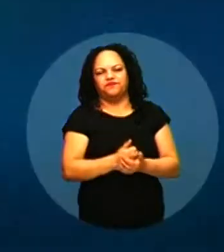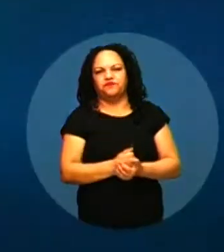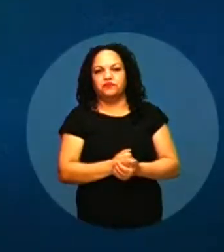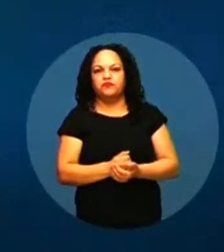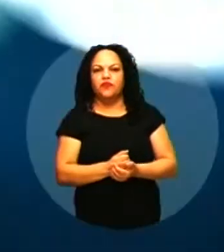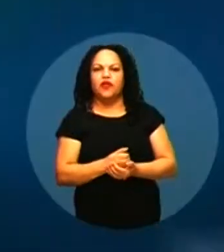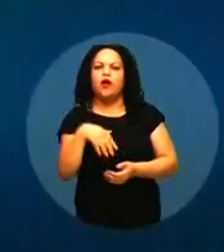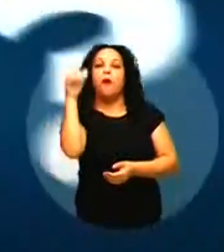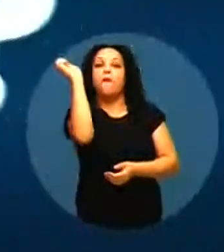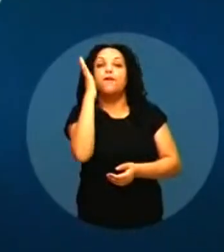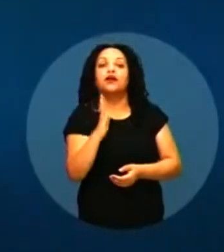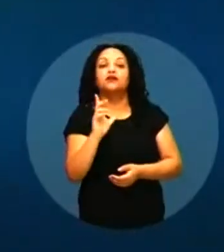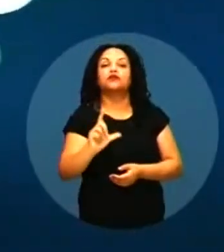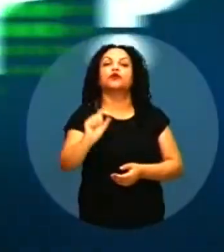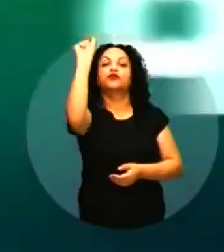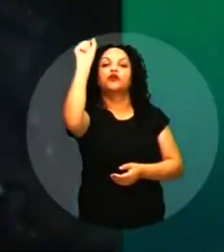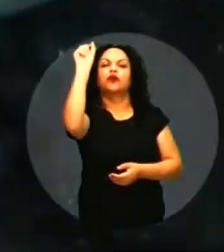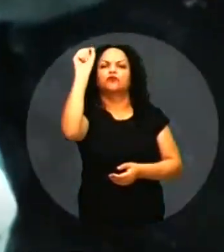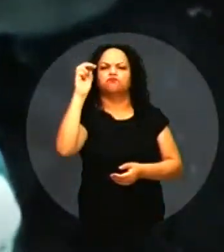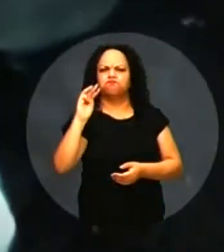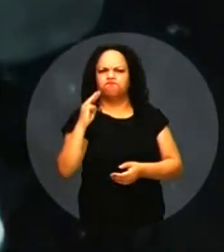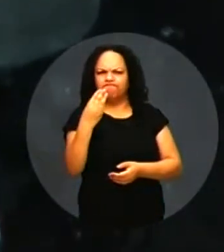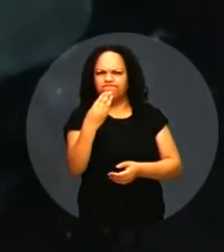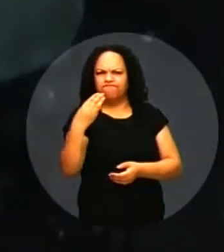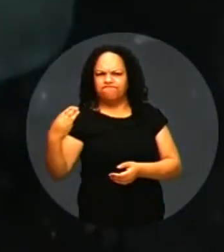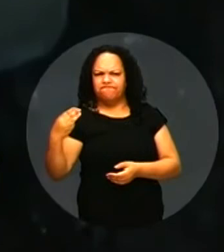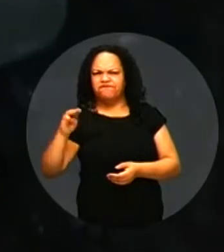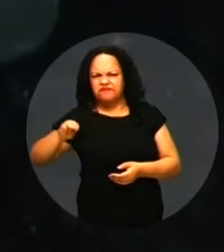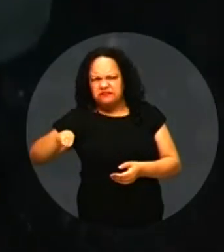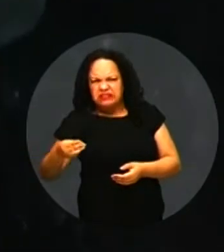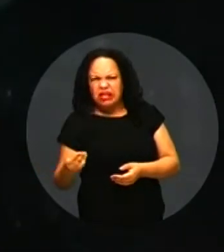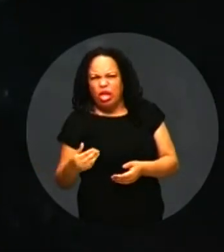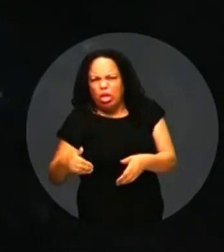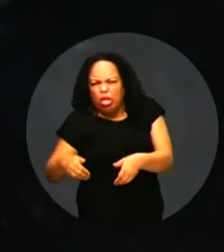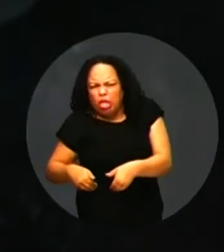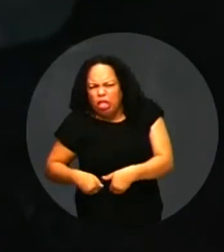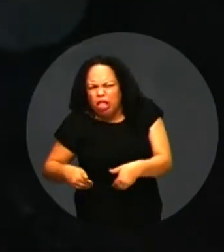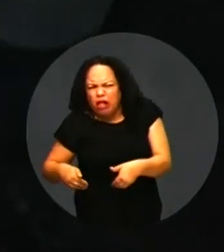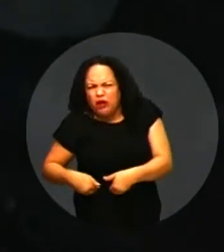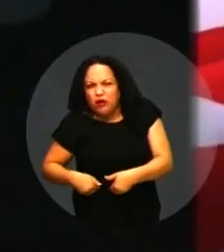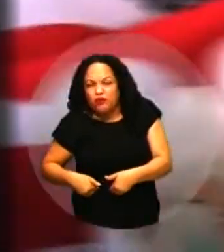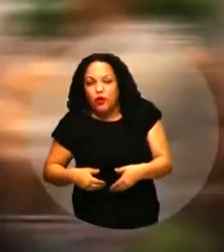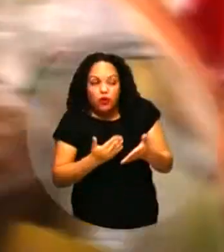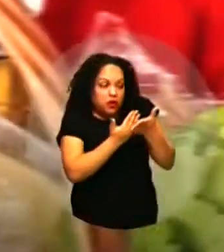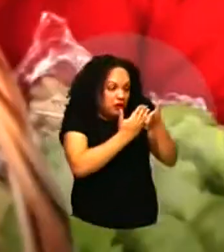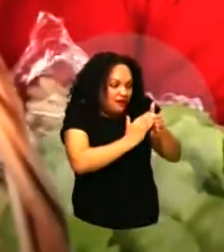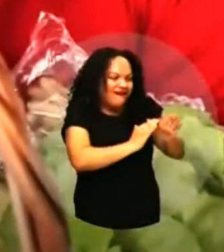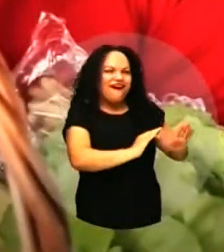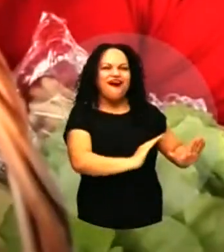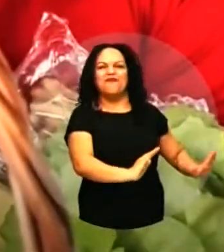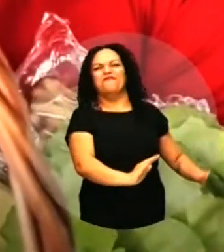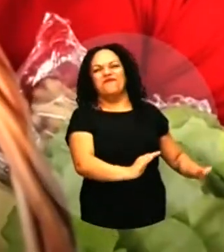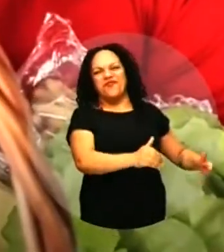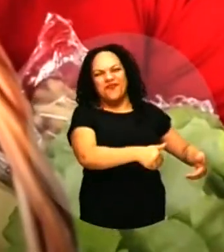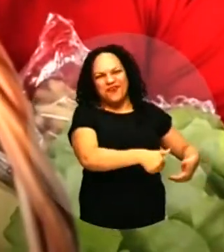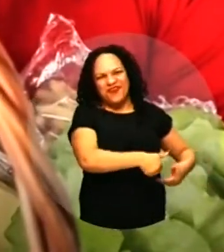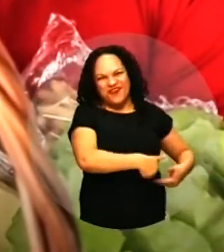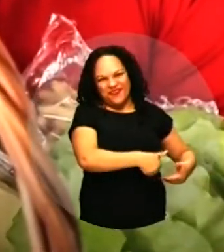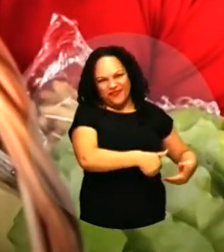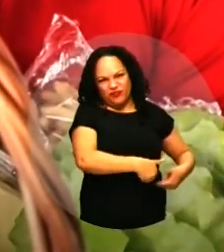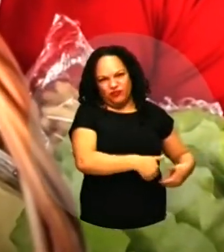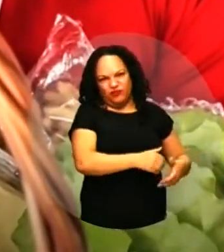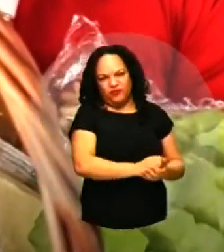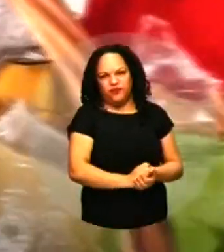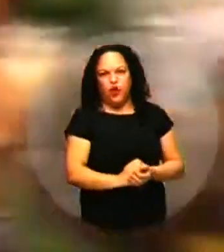Que Brasil você quer O que tem 33 milhões de pessoas passando fome Ou que tirou o país do mapa da